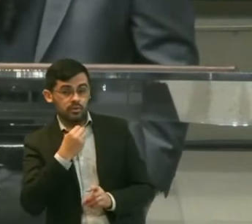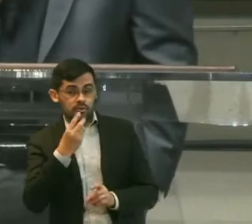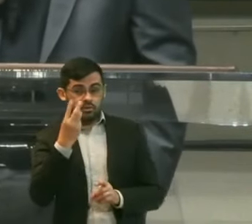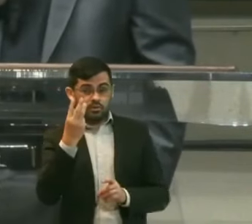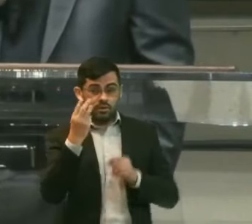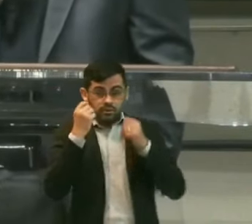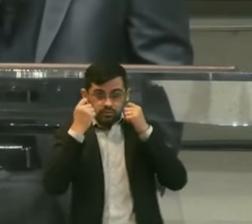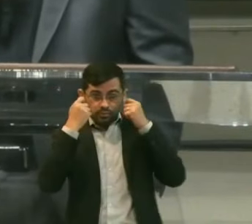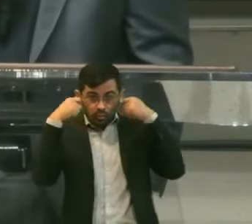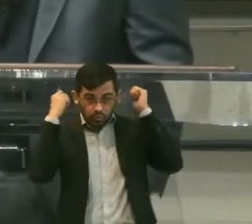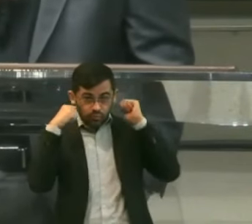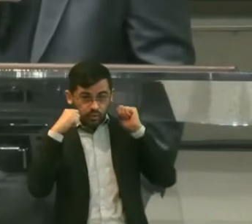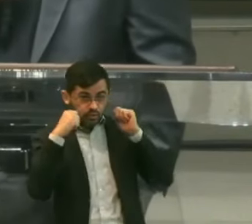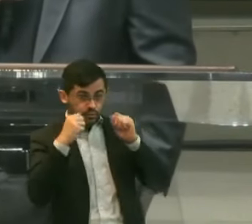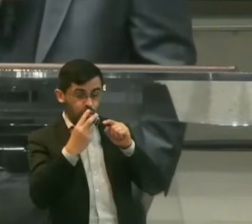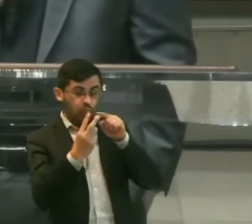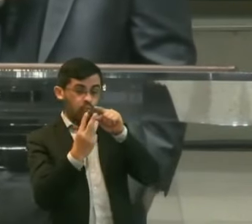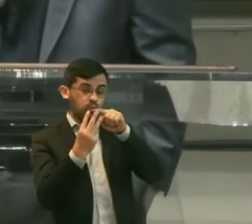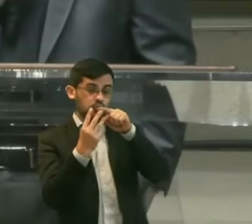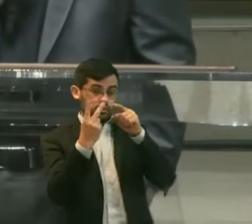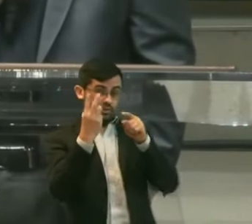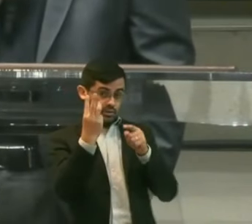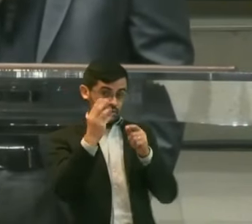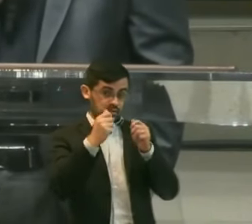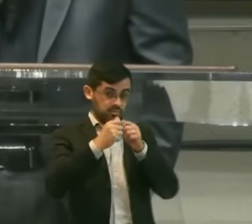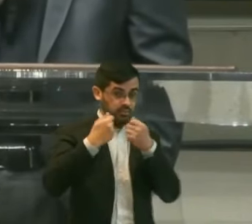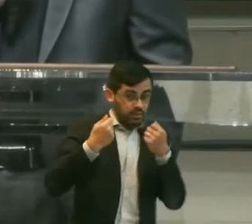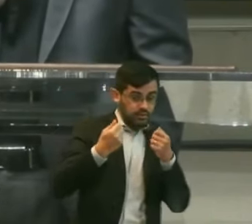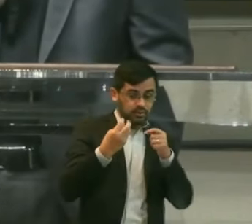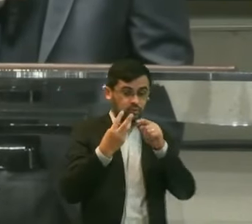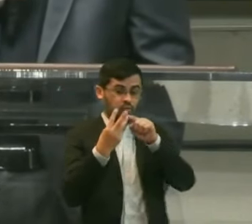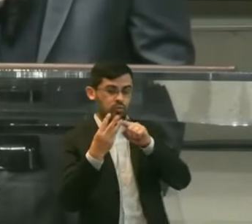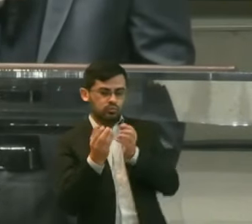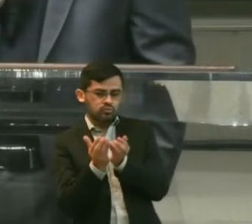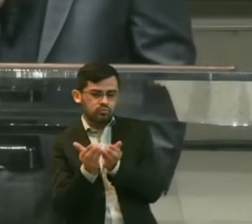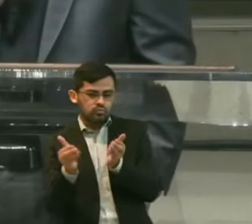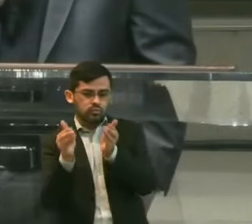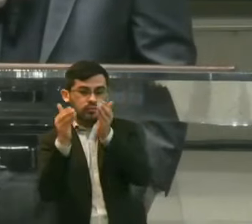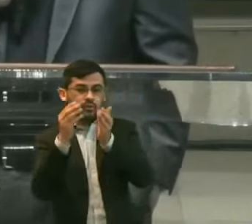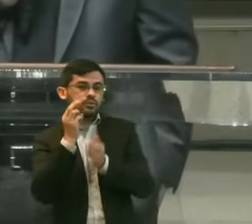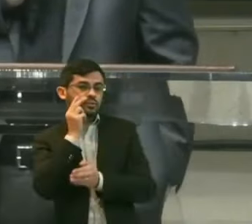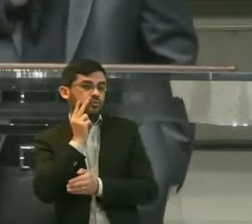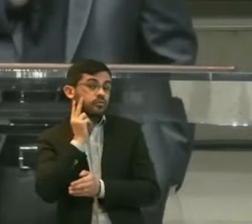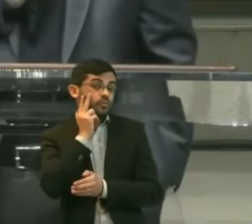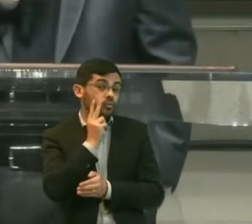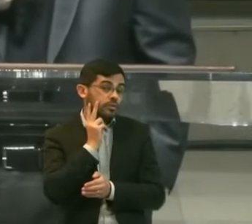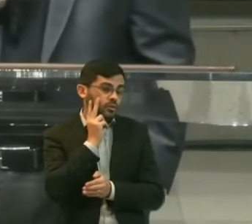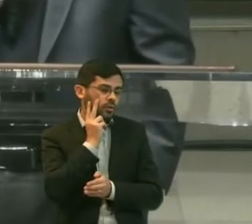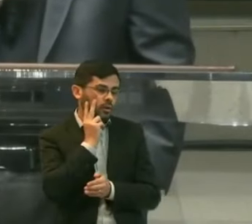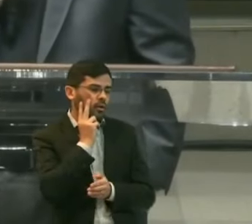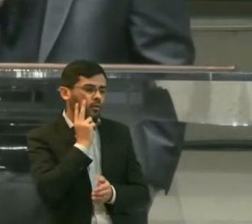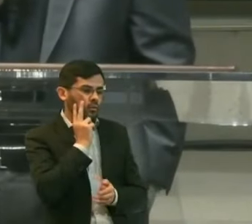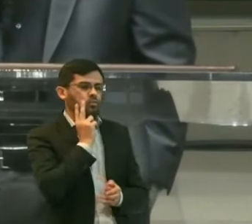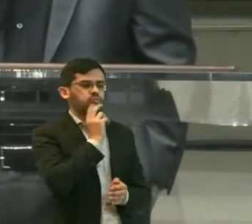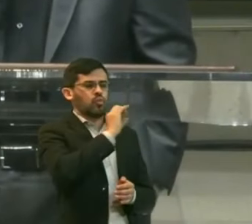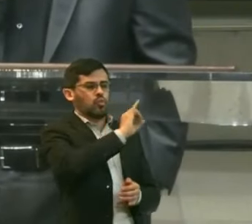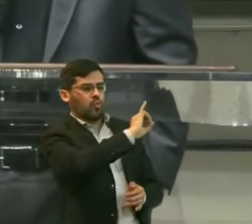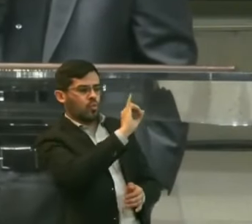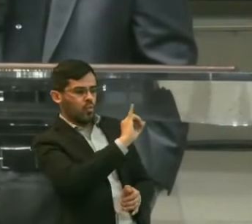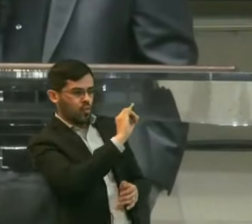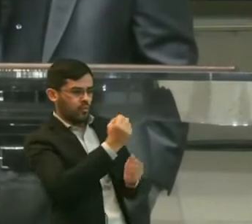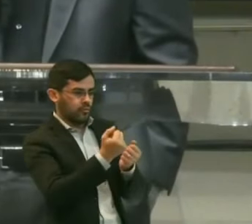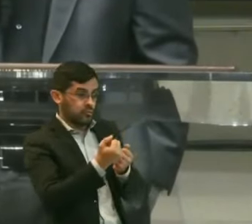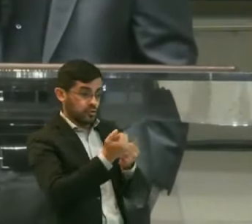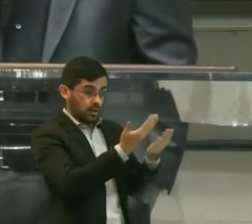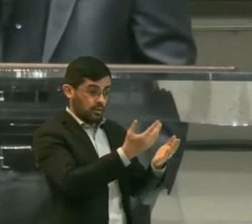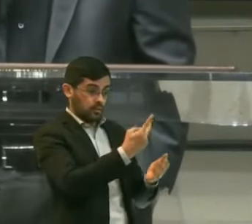cabritos Outro Três pães E outro Um odre de vinho E eles Irão saudar Você E lhe darão